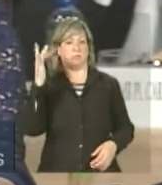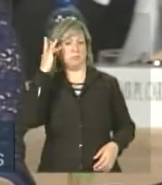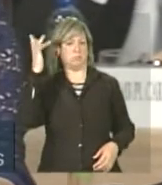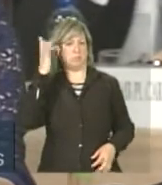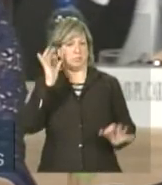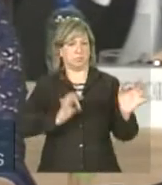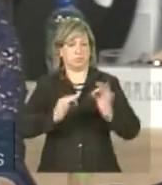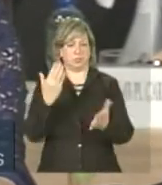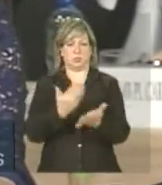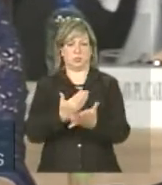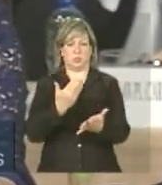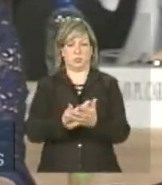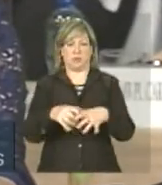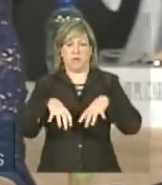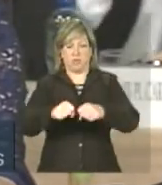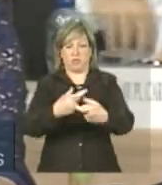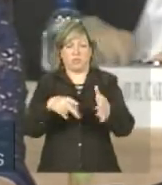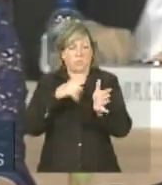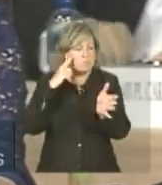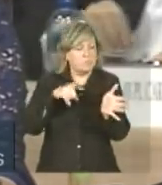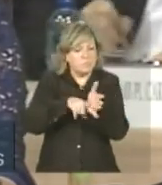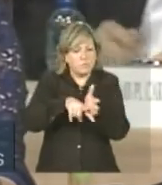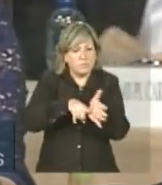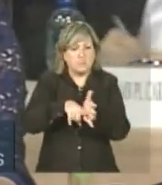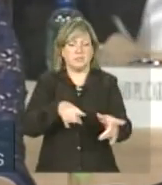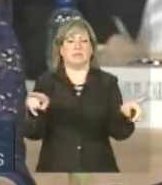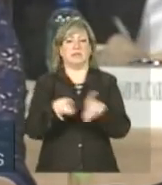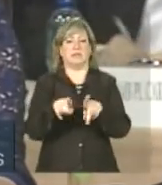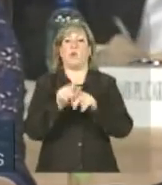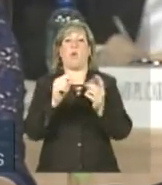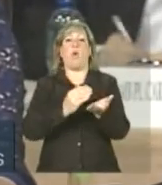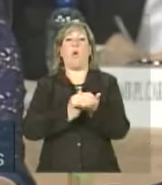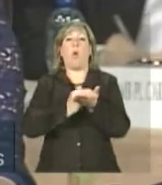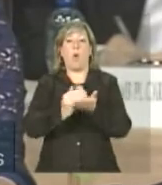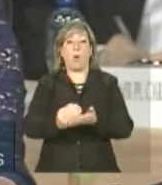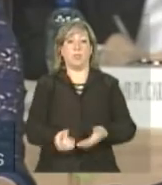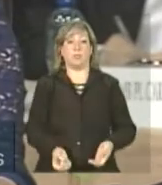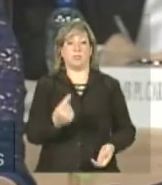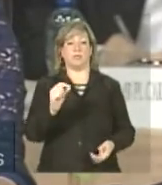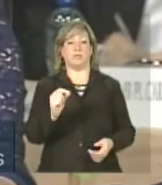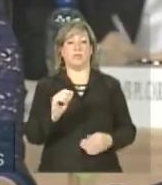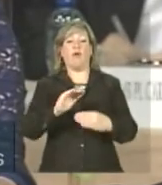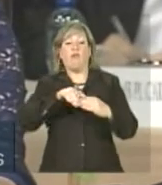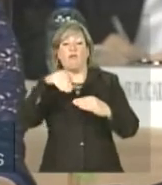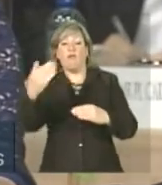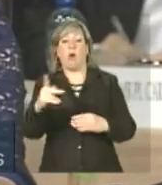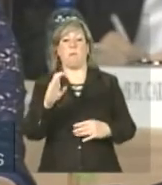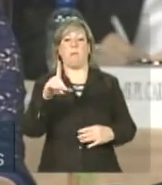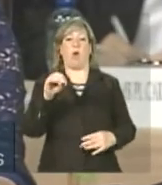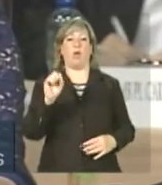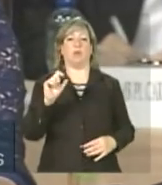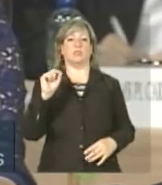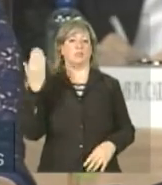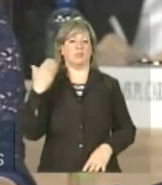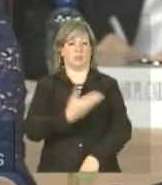acadêmica e de pesquisa que começam a surgir fora dos polos tradicionais.